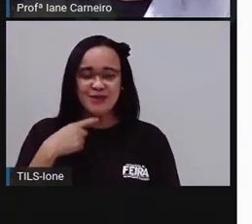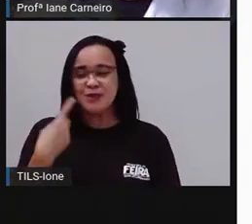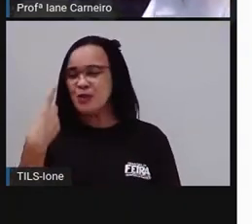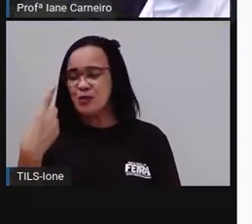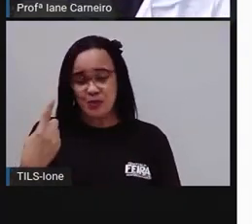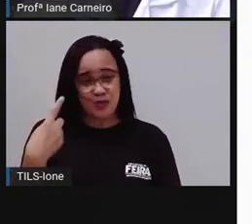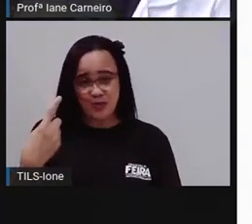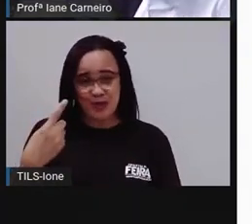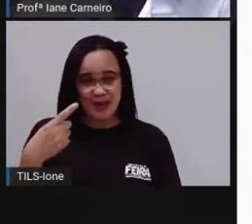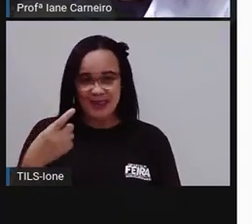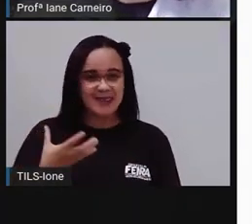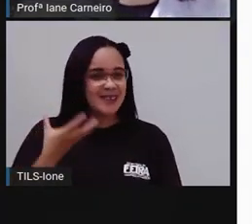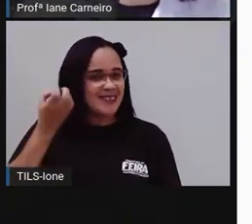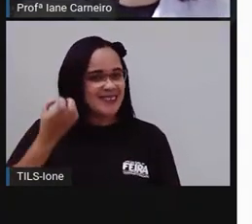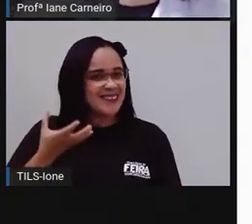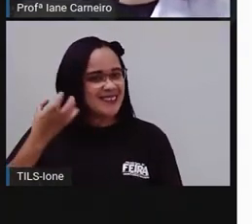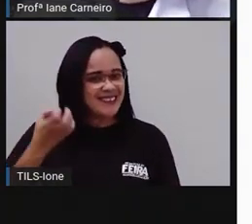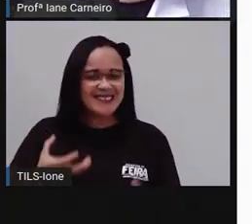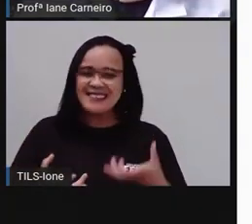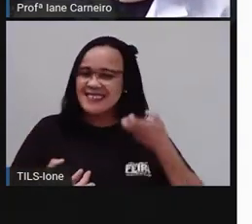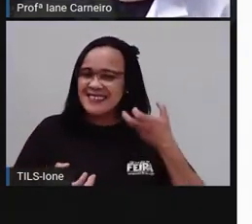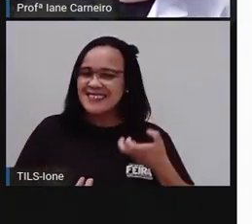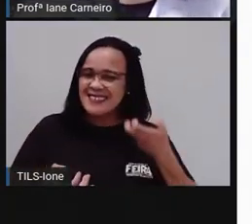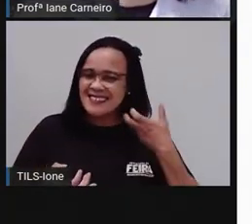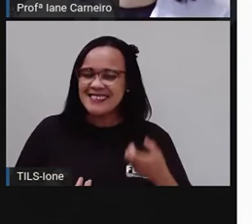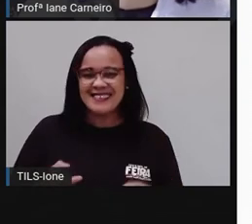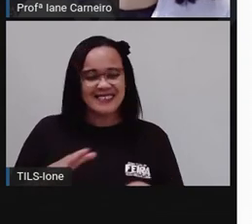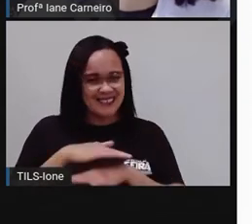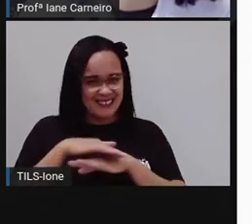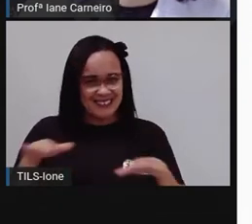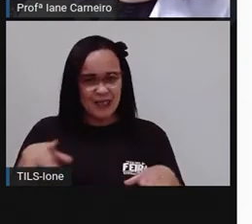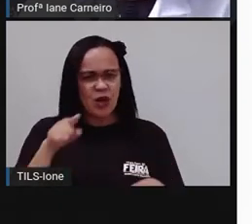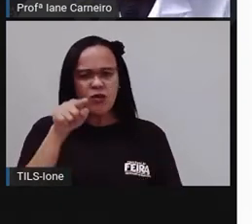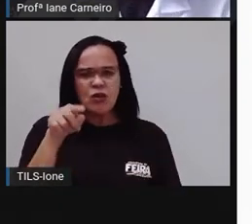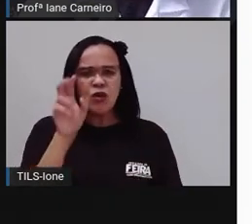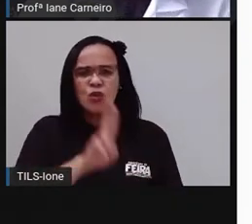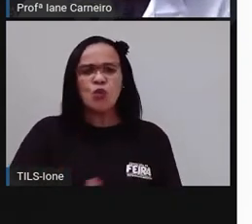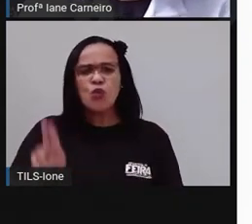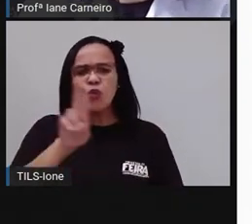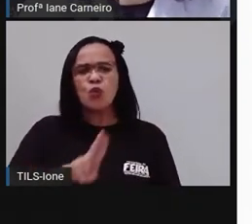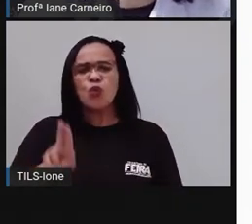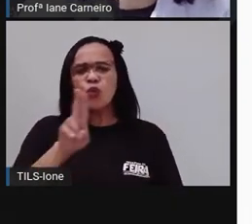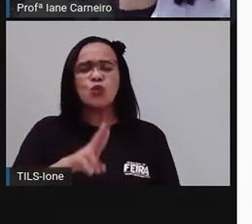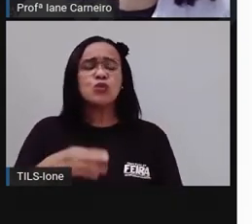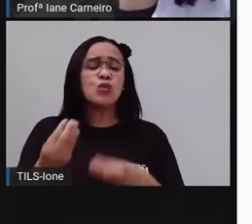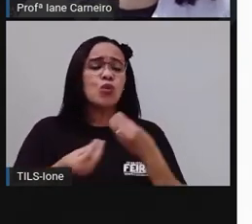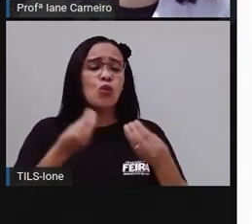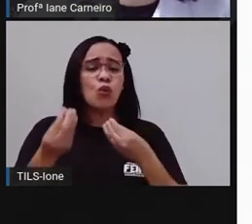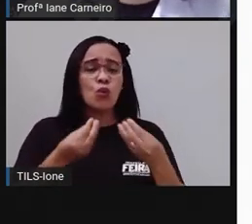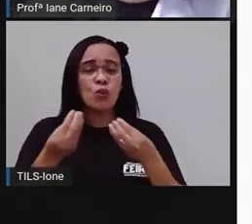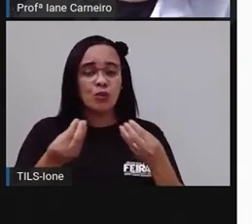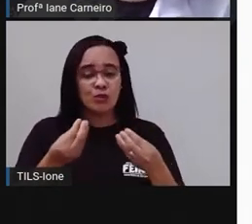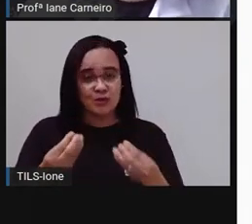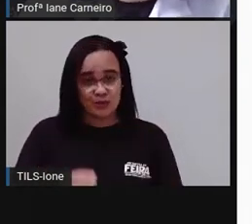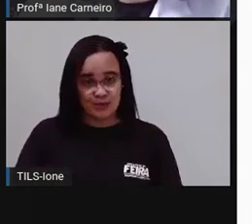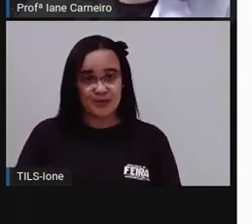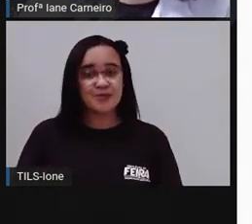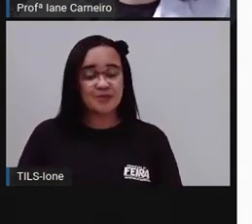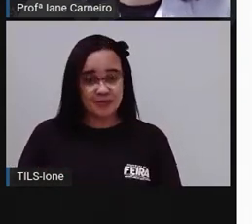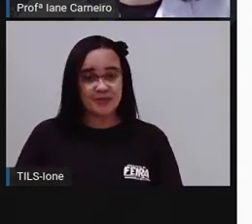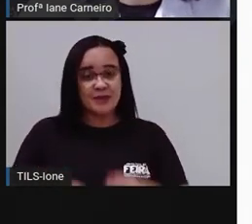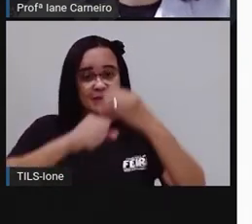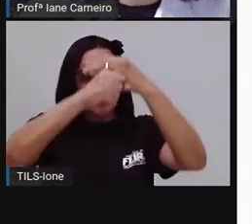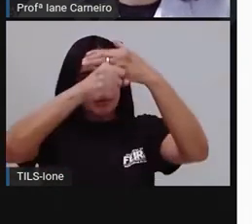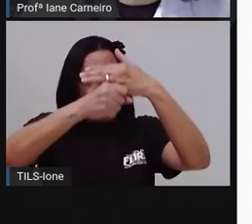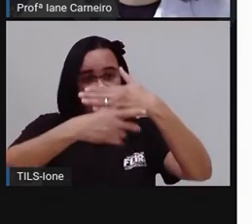que lava, só na próxima vez que lavar agora o cabelo. E você usa como? O pente e a escova em seu cabelo? Escrevam aí o